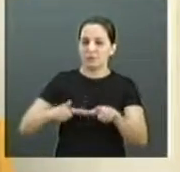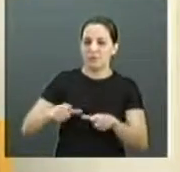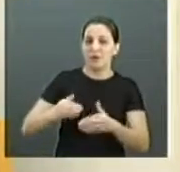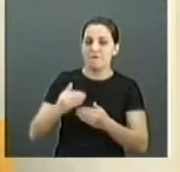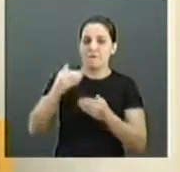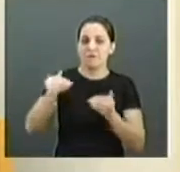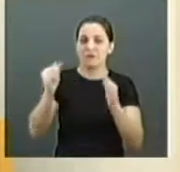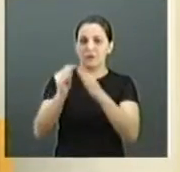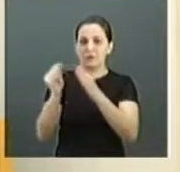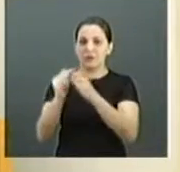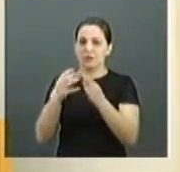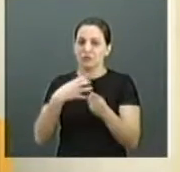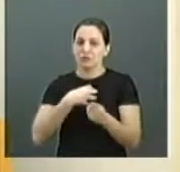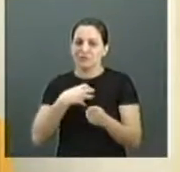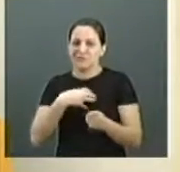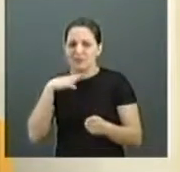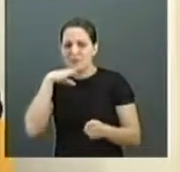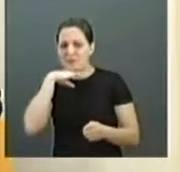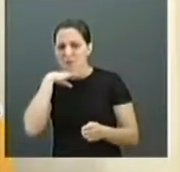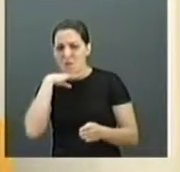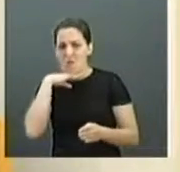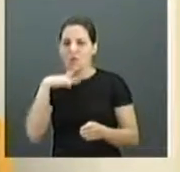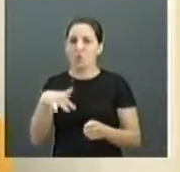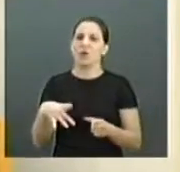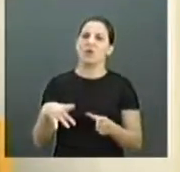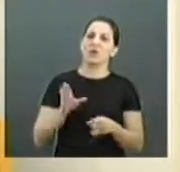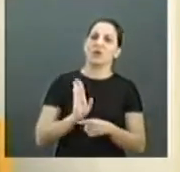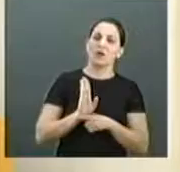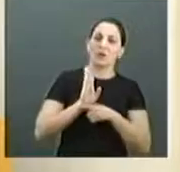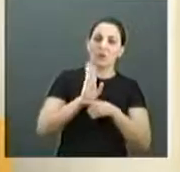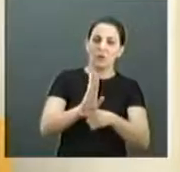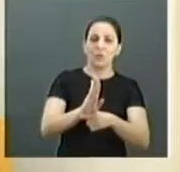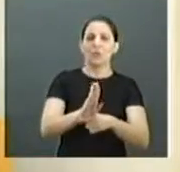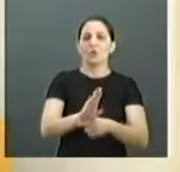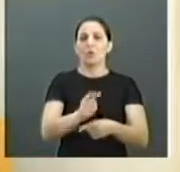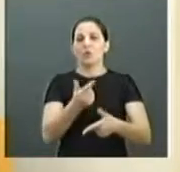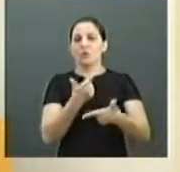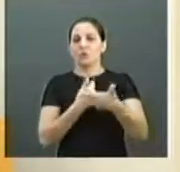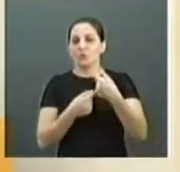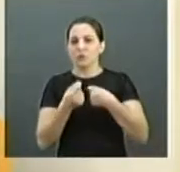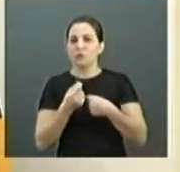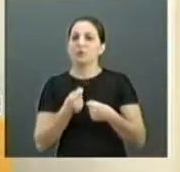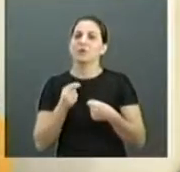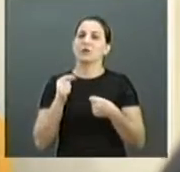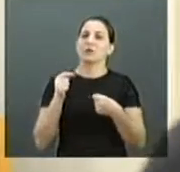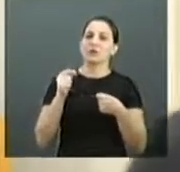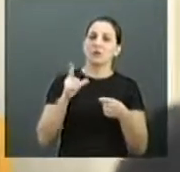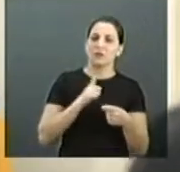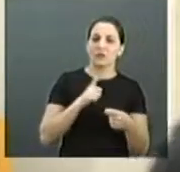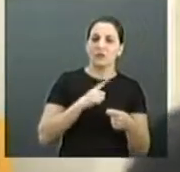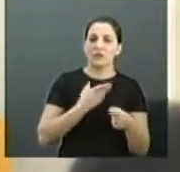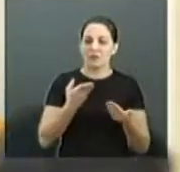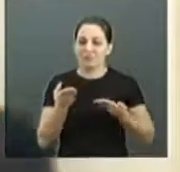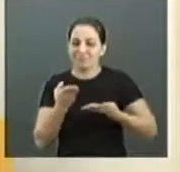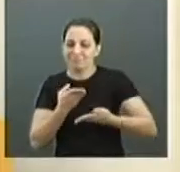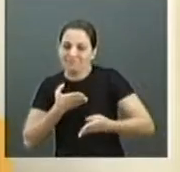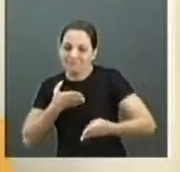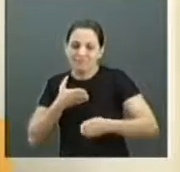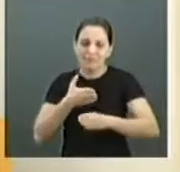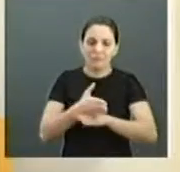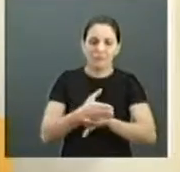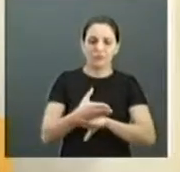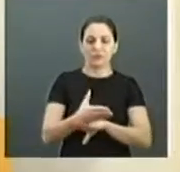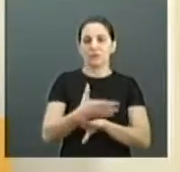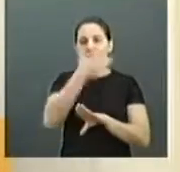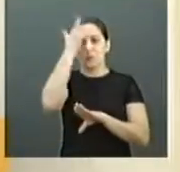trabalha em condição precária, e a economia solidária, os projetos com uma concepção mais sustentáveis, eles têm uma relação direta com esse